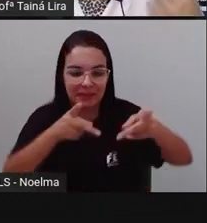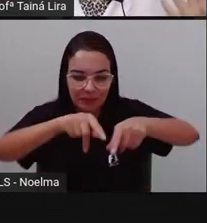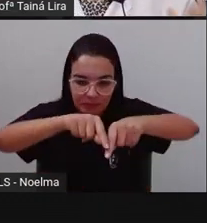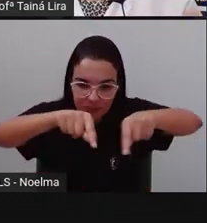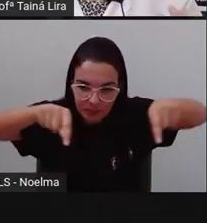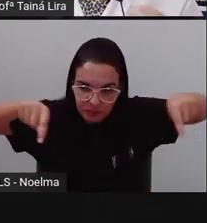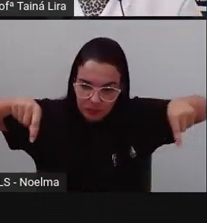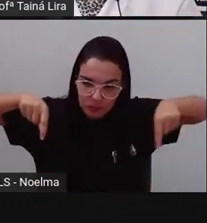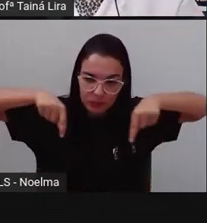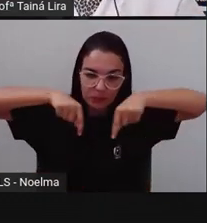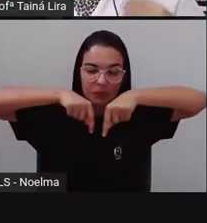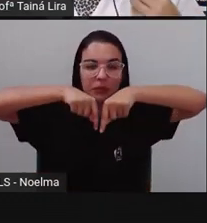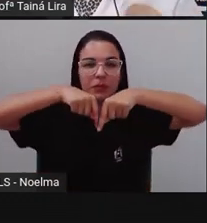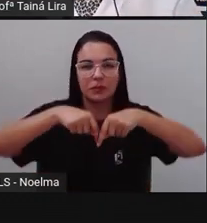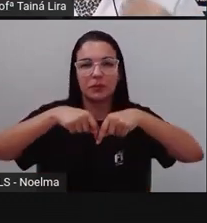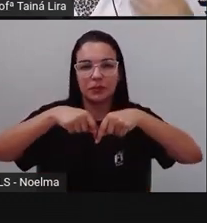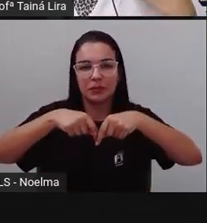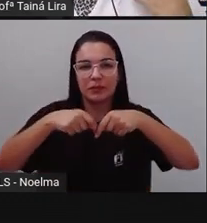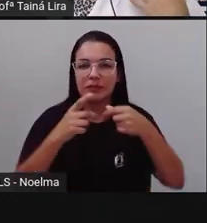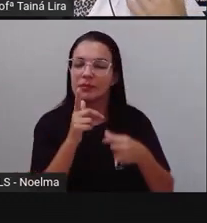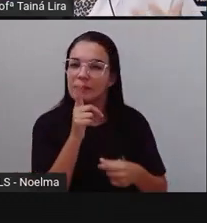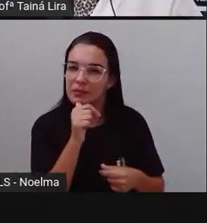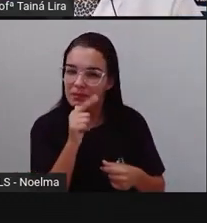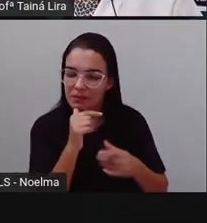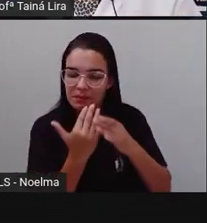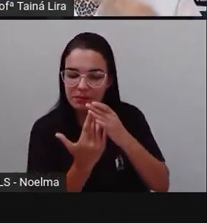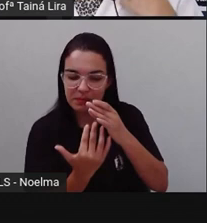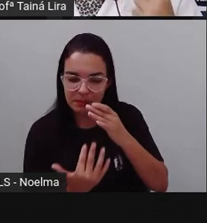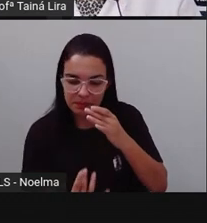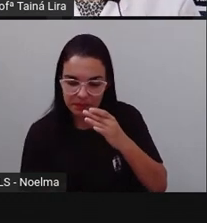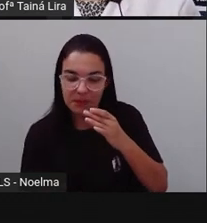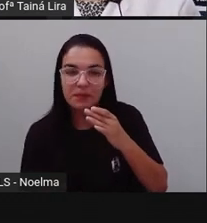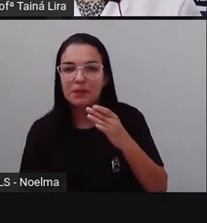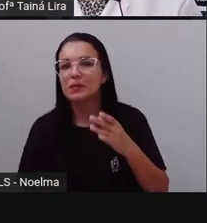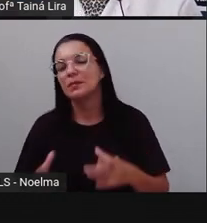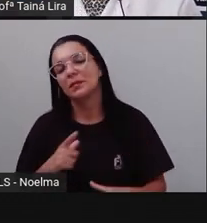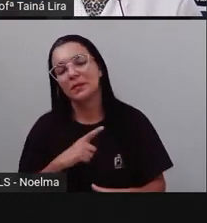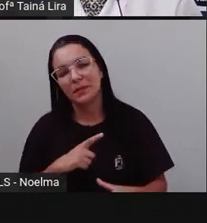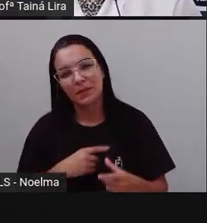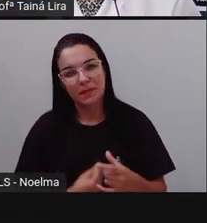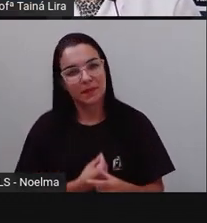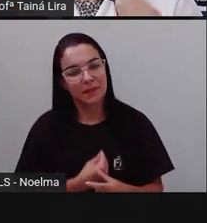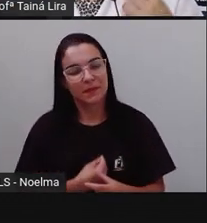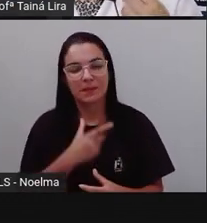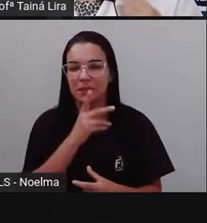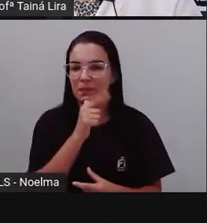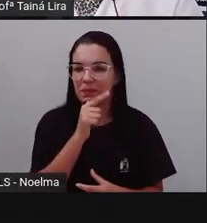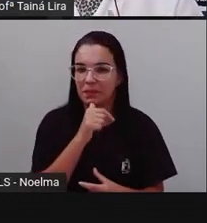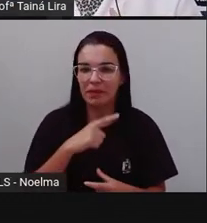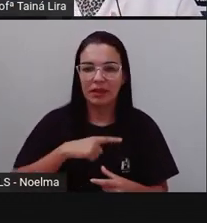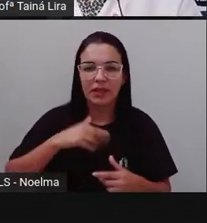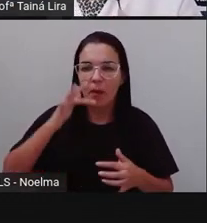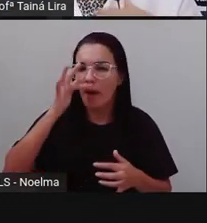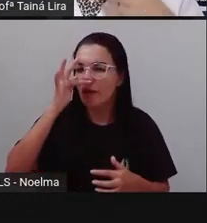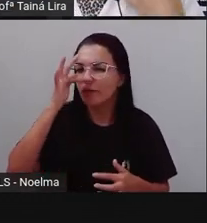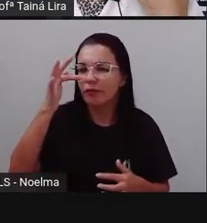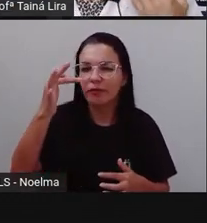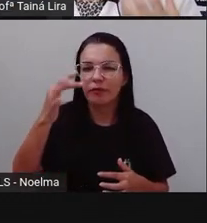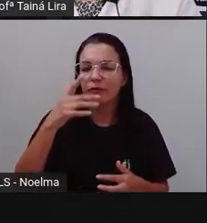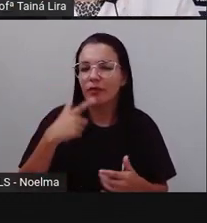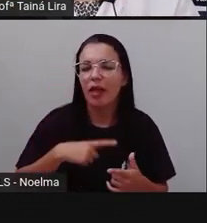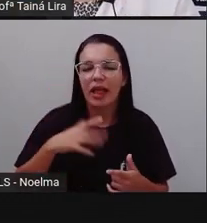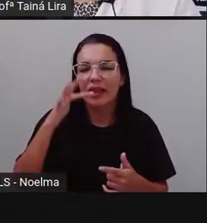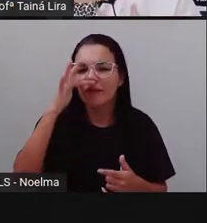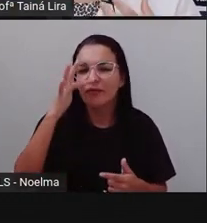Vitória Régia, Que é uma planta aquática, Certo? Ela dá uma flor. Nós